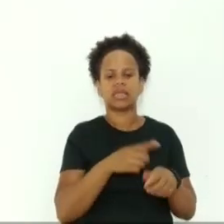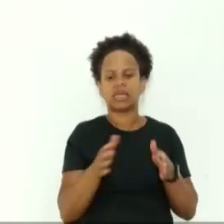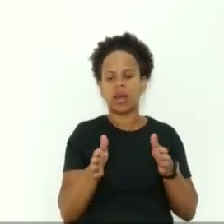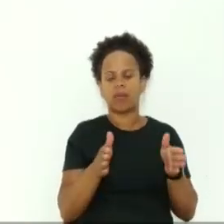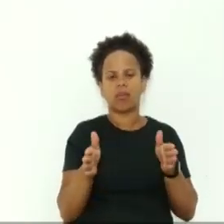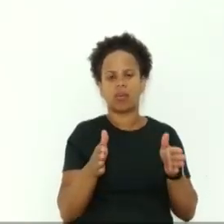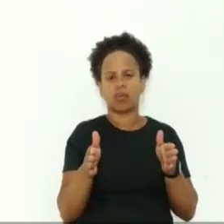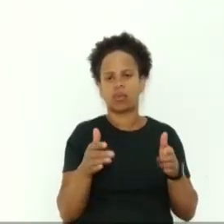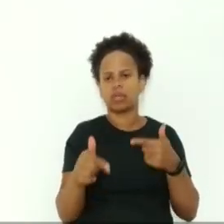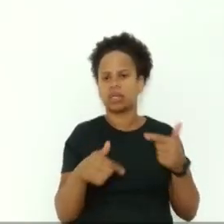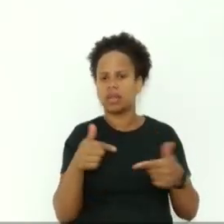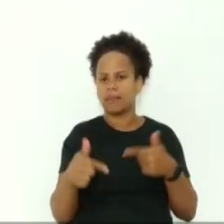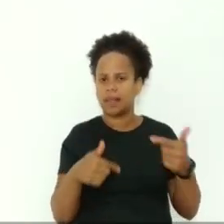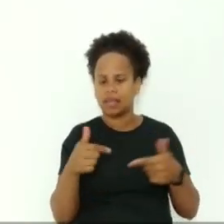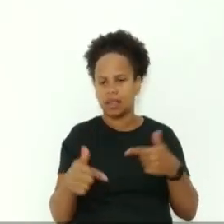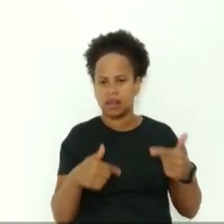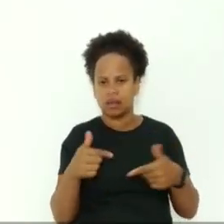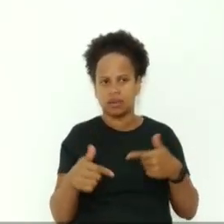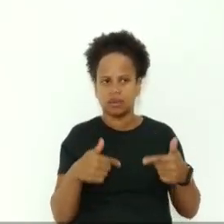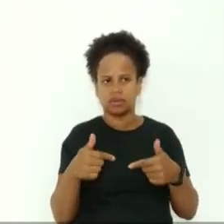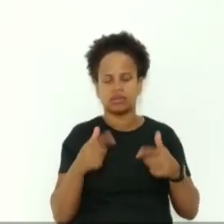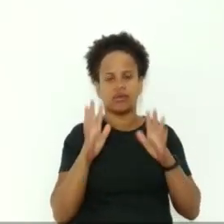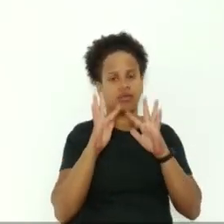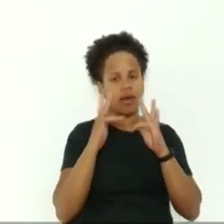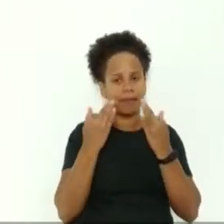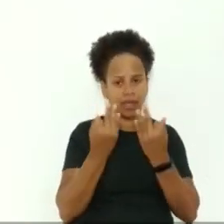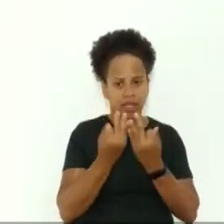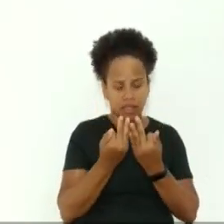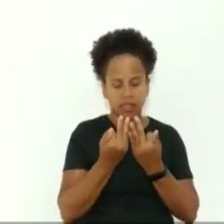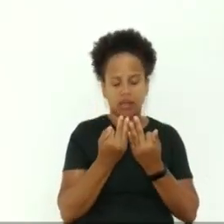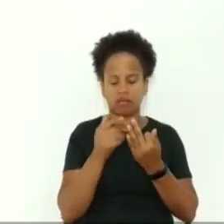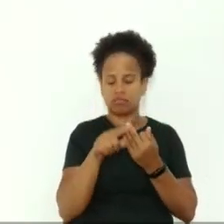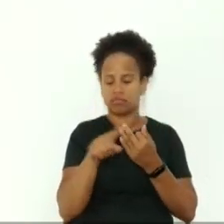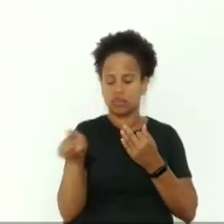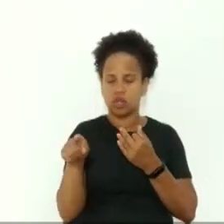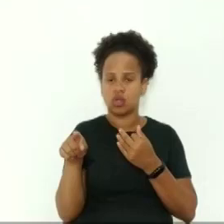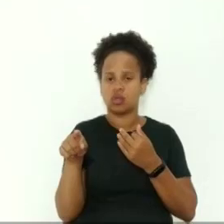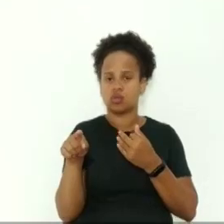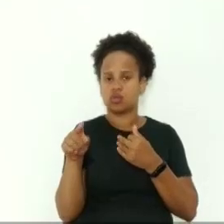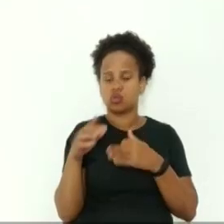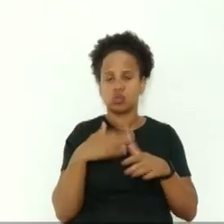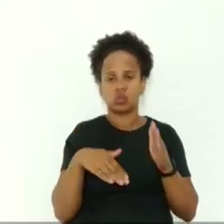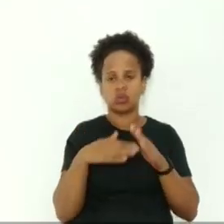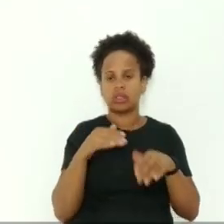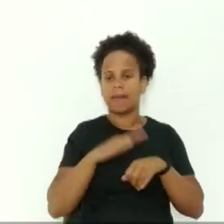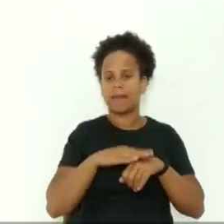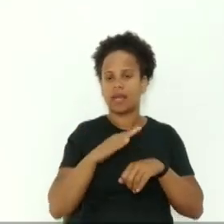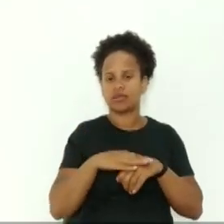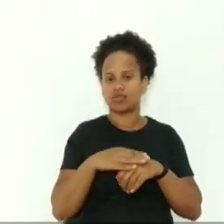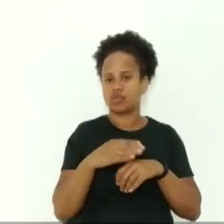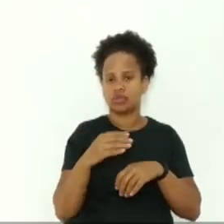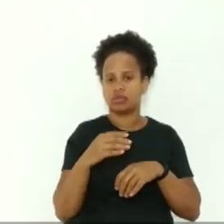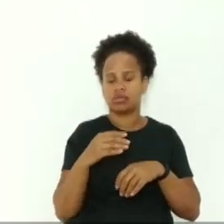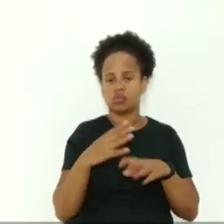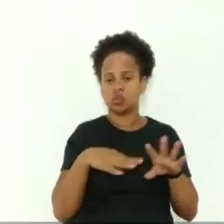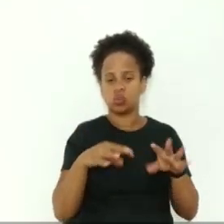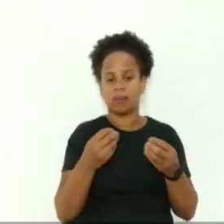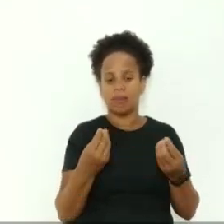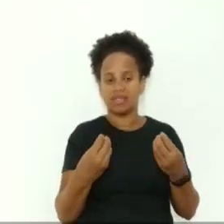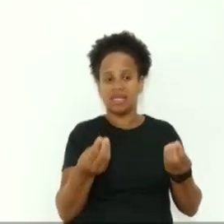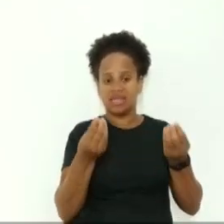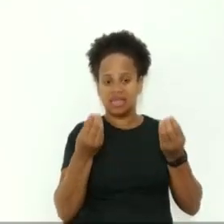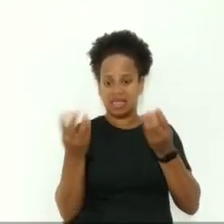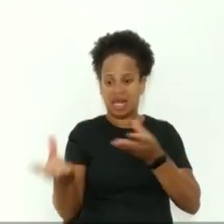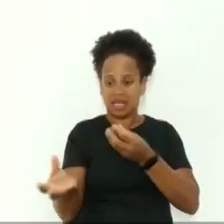família para que ela não fique totalmente dependente que ela consiga com as suas próprias pernas ao longo desse